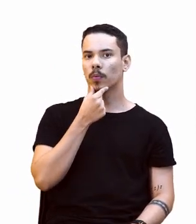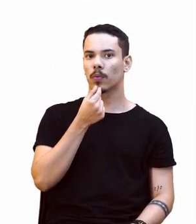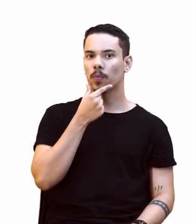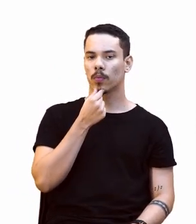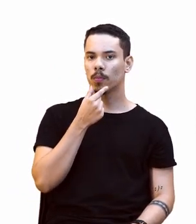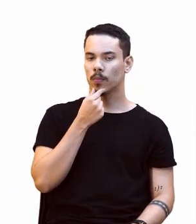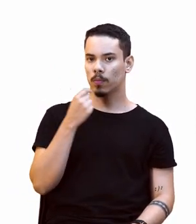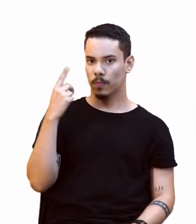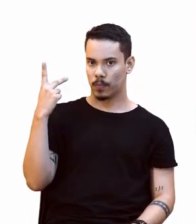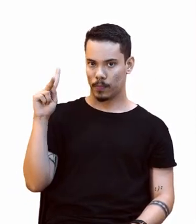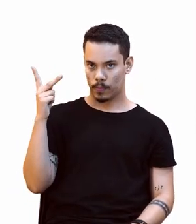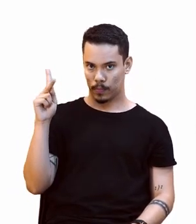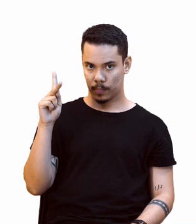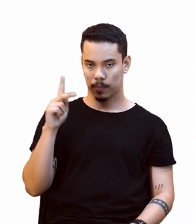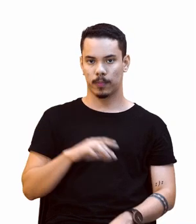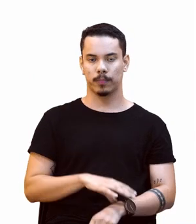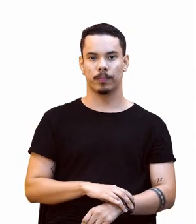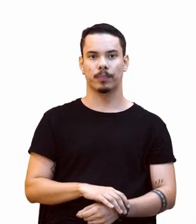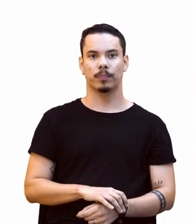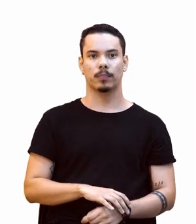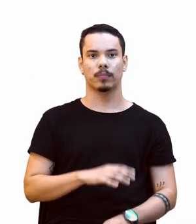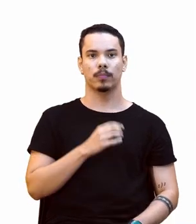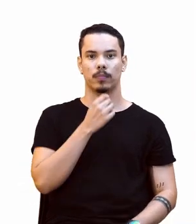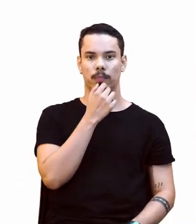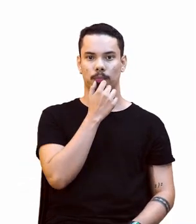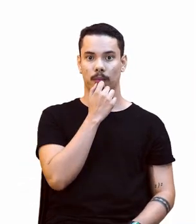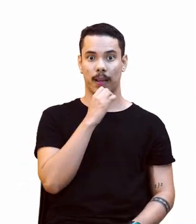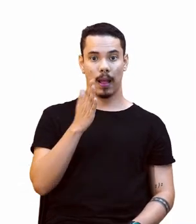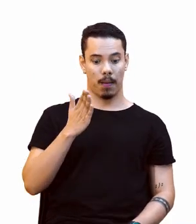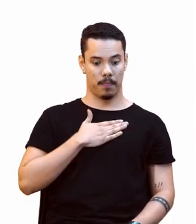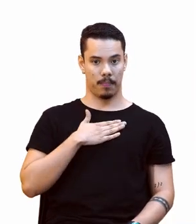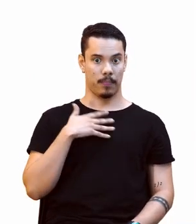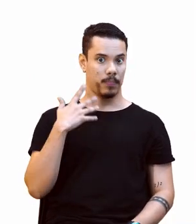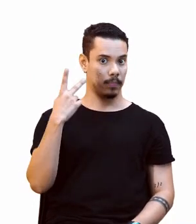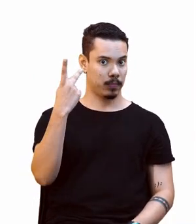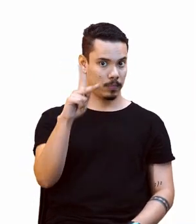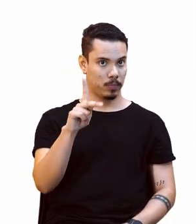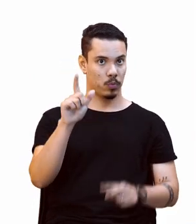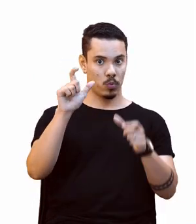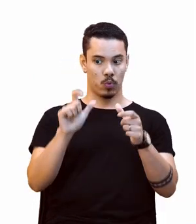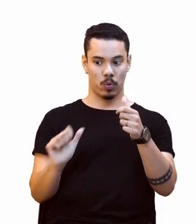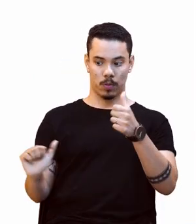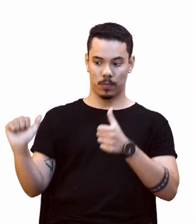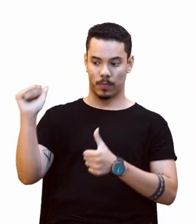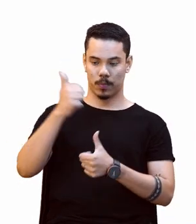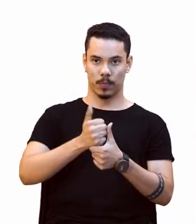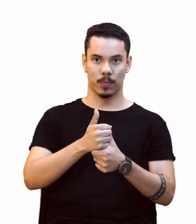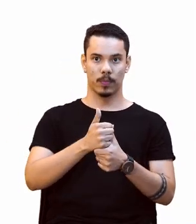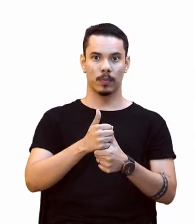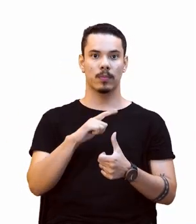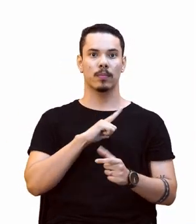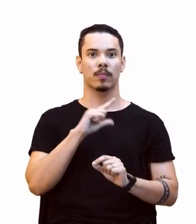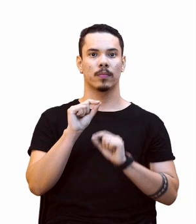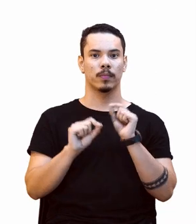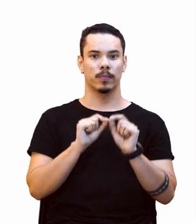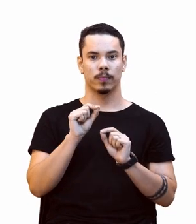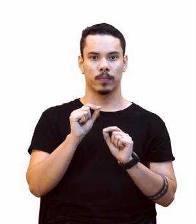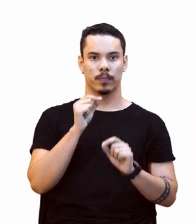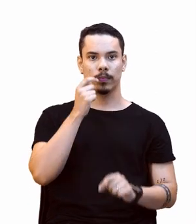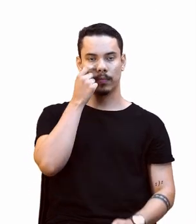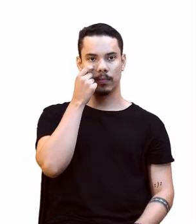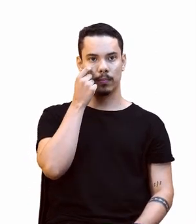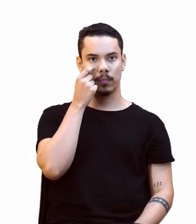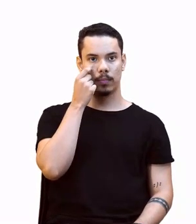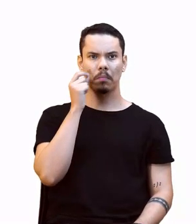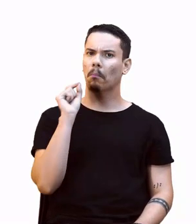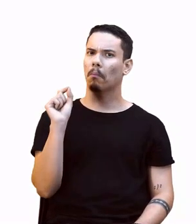Brian, a sua, a minha, que estava lá no lugar dele, envolveu o quê? O que é que essa